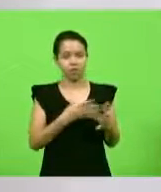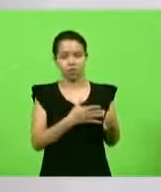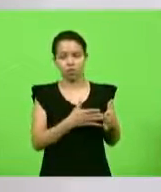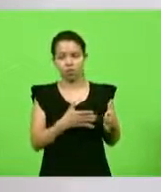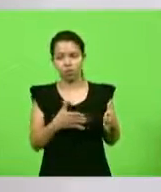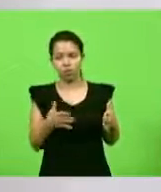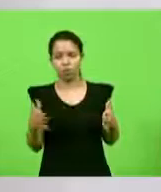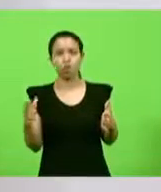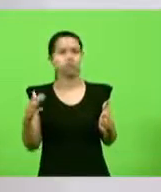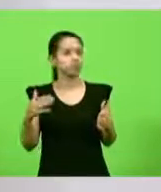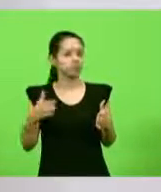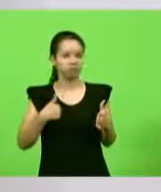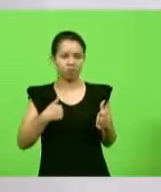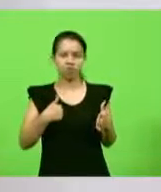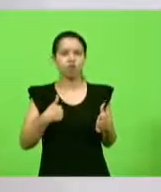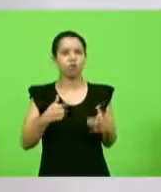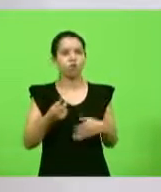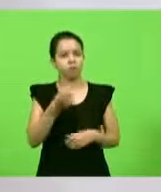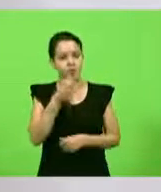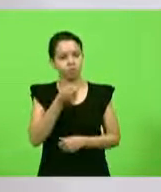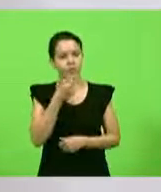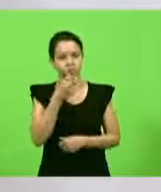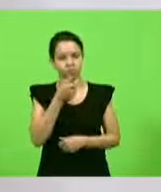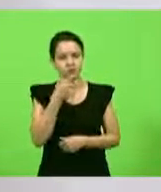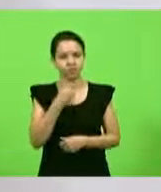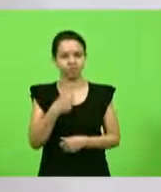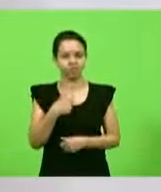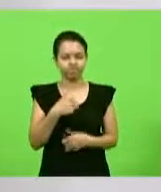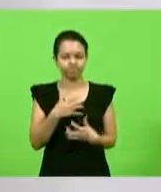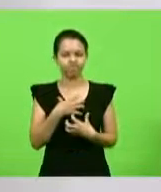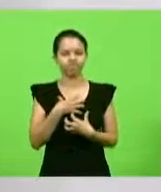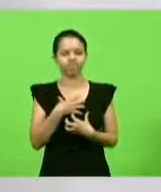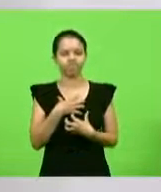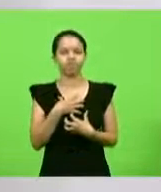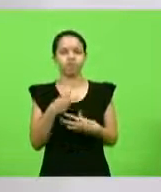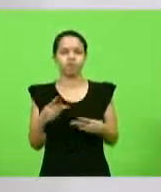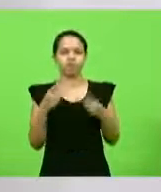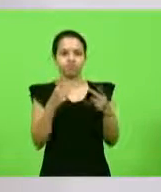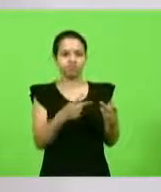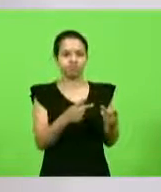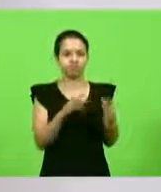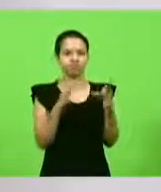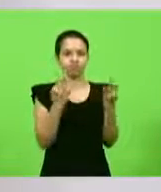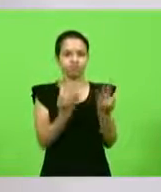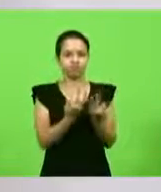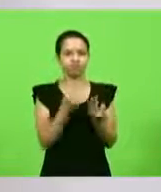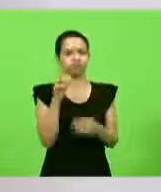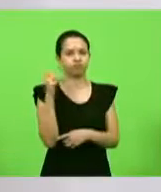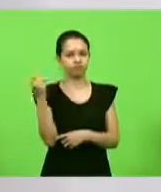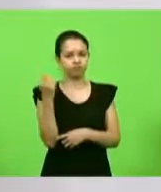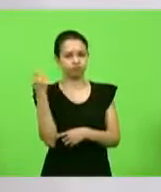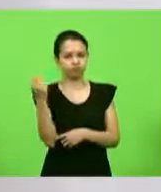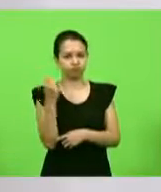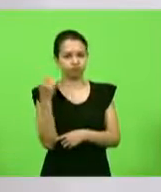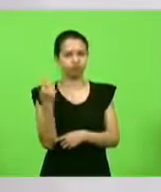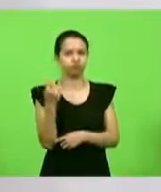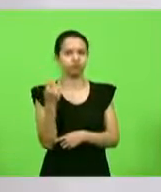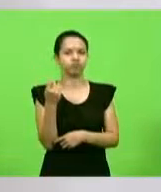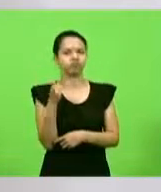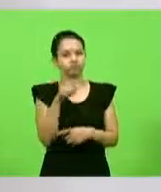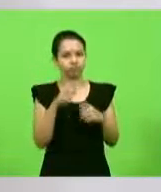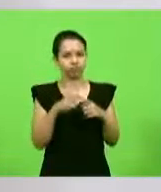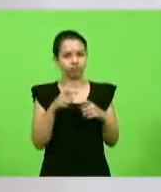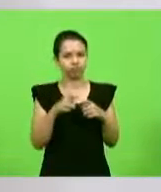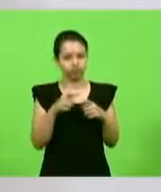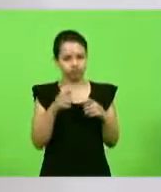muito. E eu fui visitar a minha família em Porto Alegre, que meu irmão é médico lá. Então, a minha mãe estava com ele para passar o Natal. E